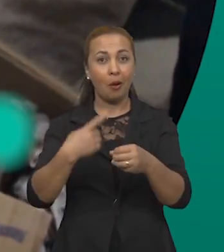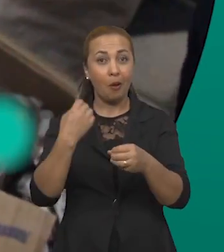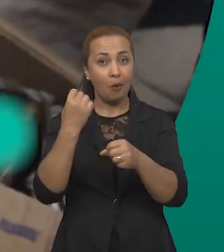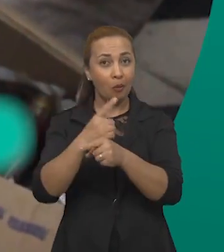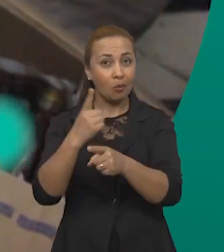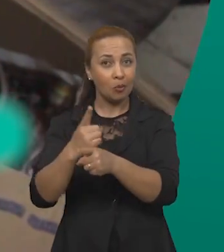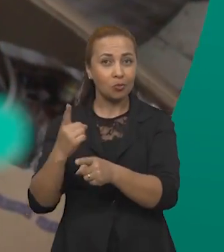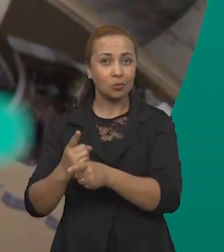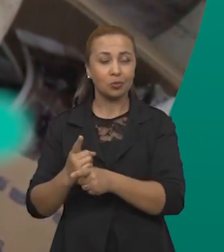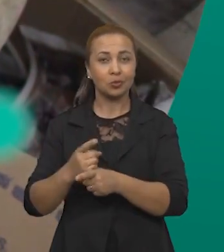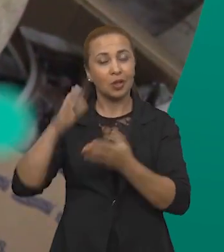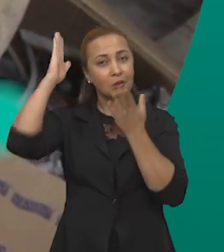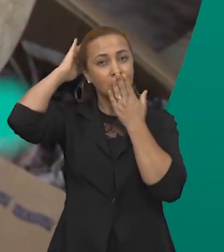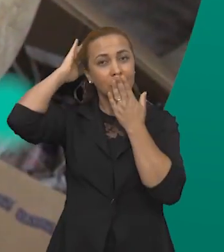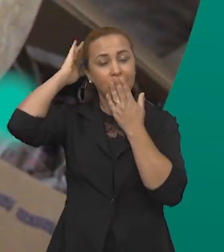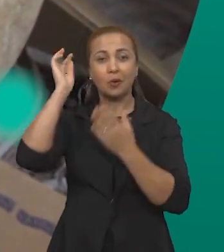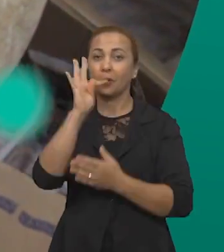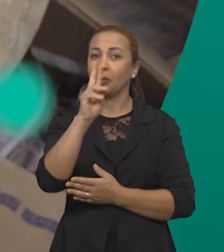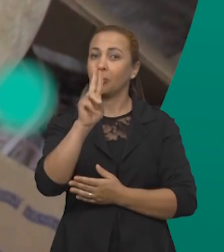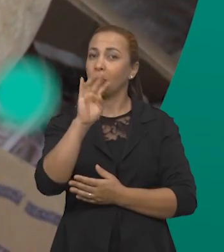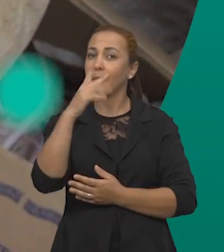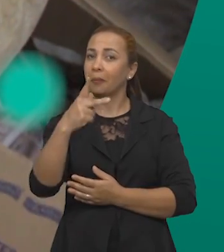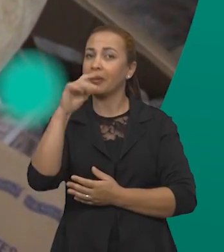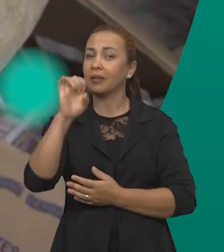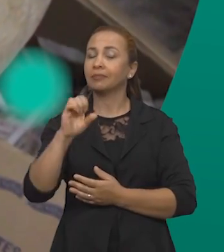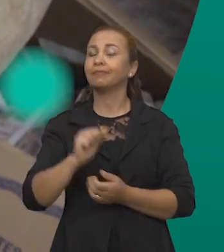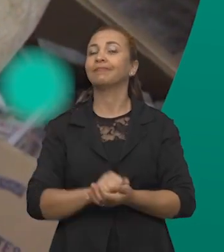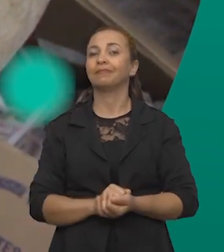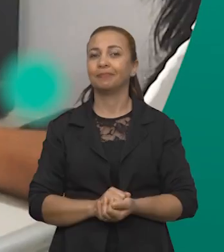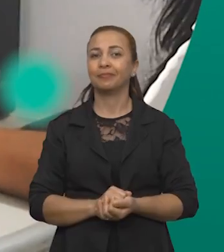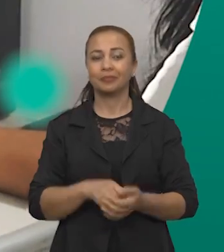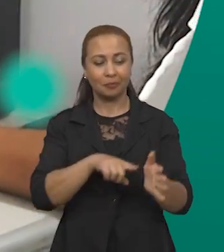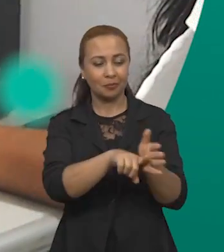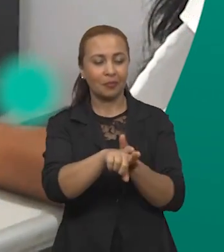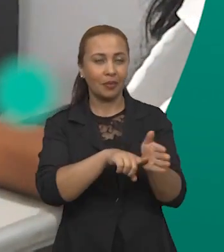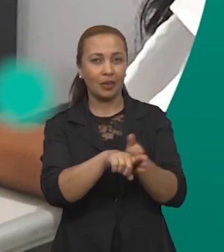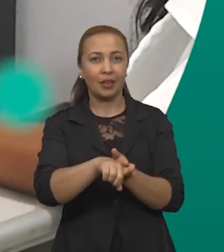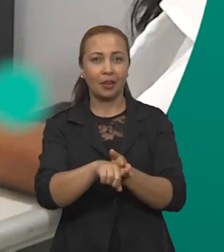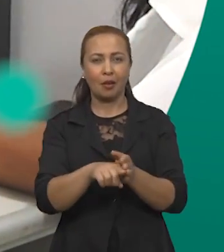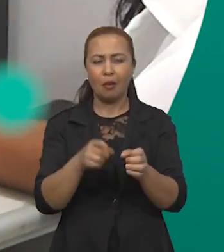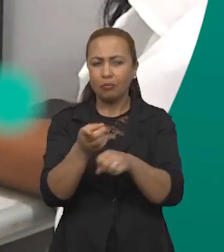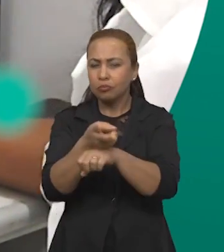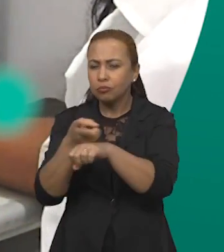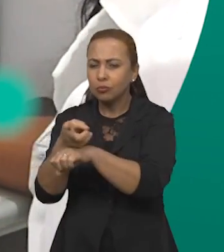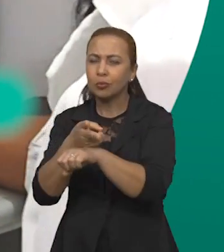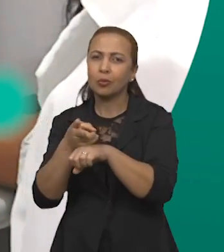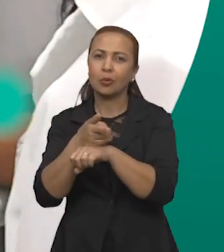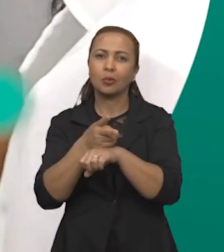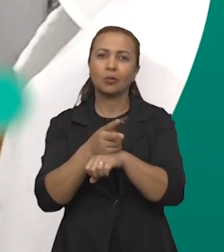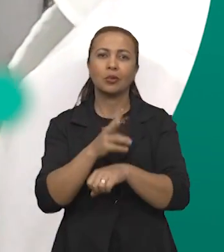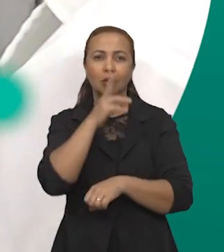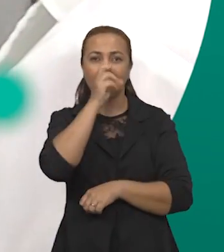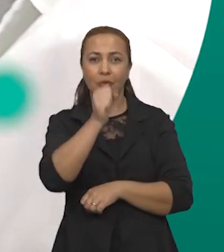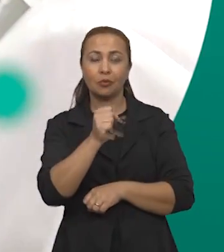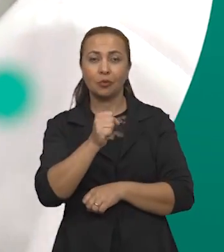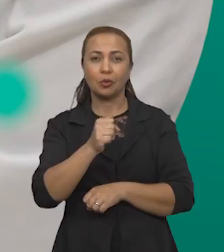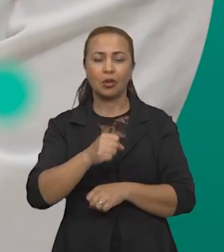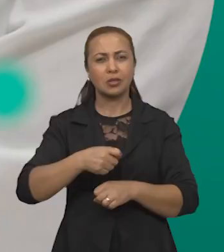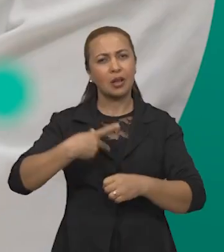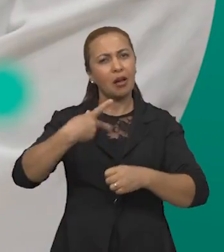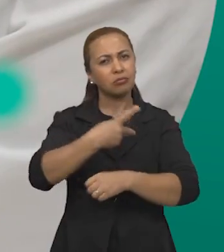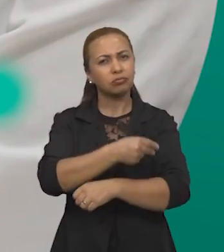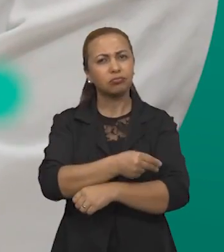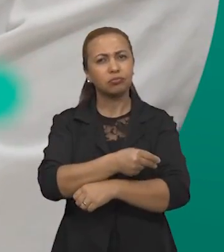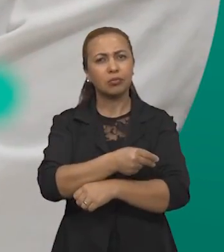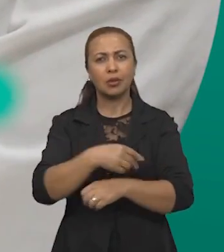dos índios tupis. A descoberta pode alterar a história do Estado. Pesquisadores investigam a potencialidade inseticida